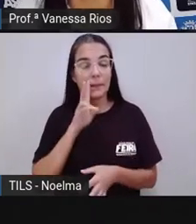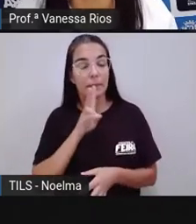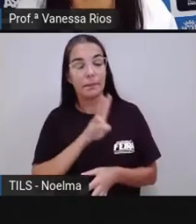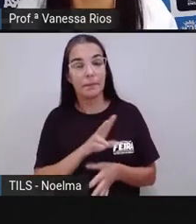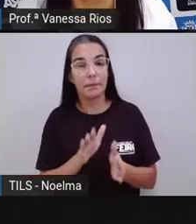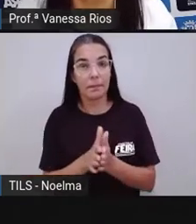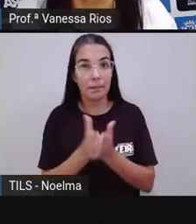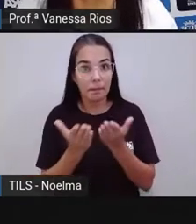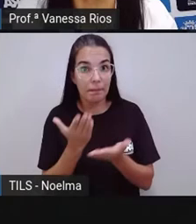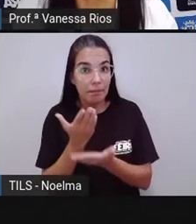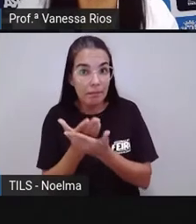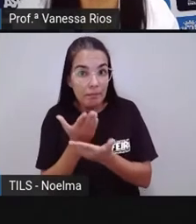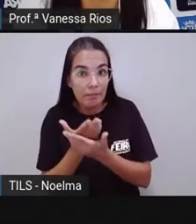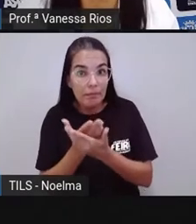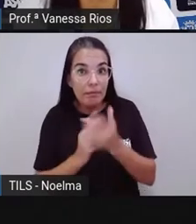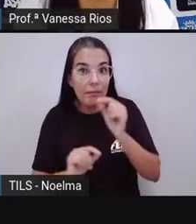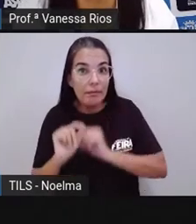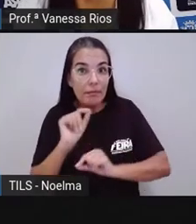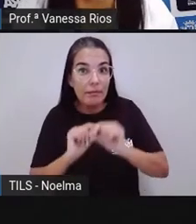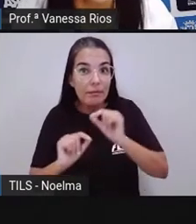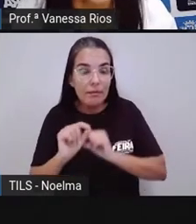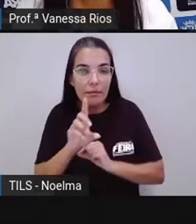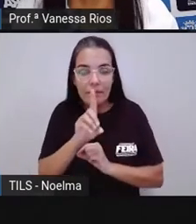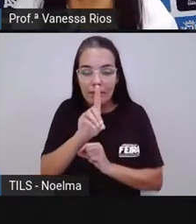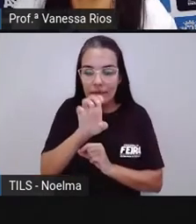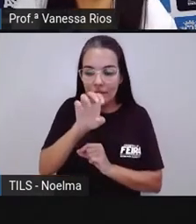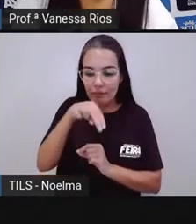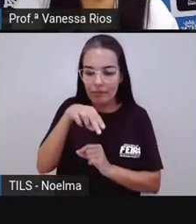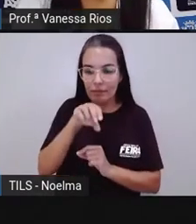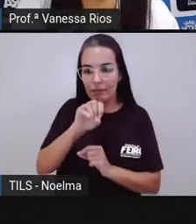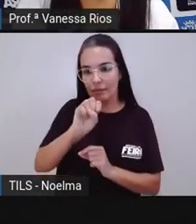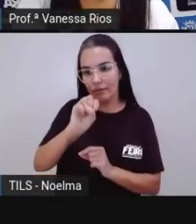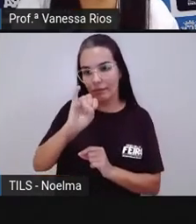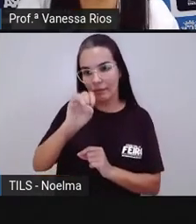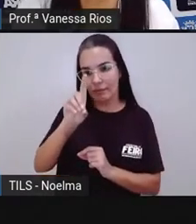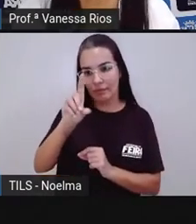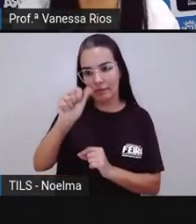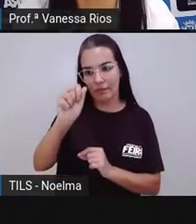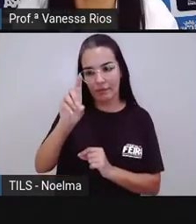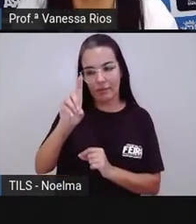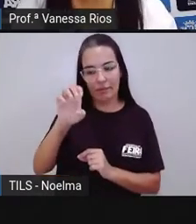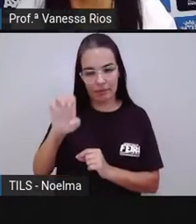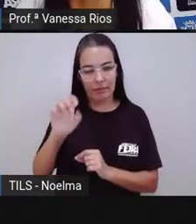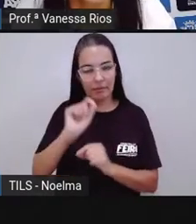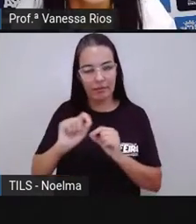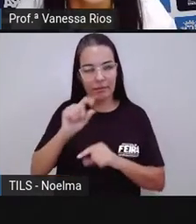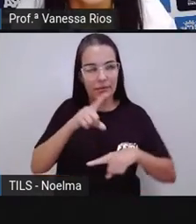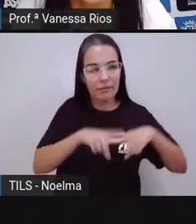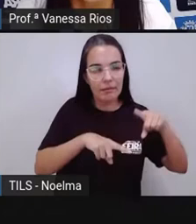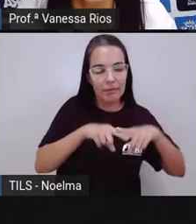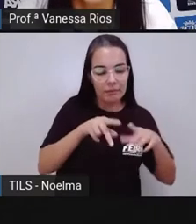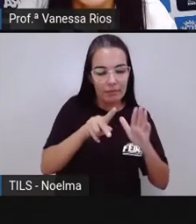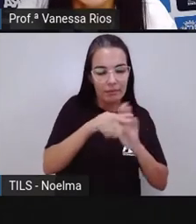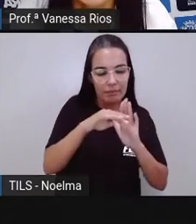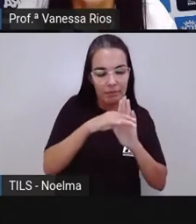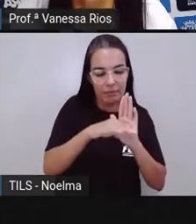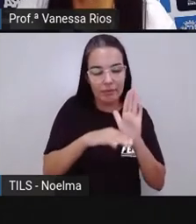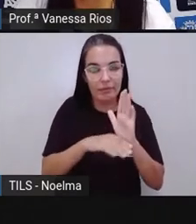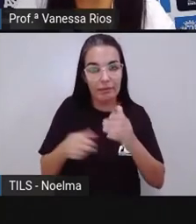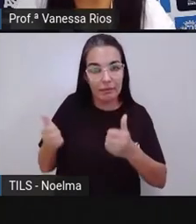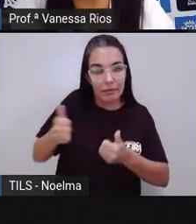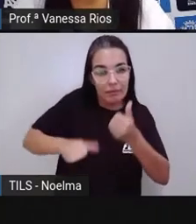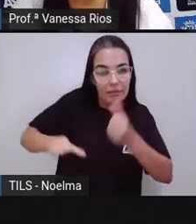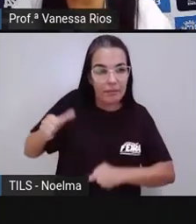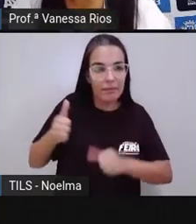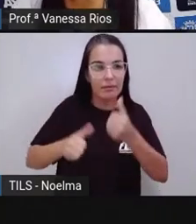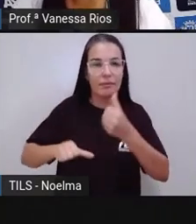aí quando estudamos sobre densidade, que esta é uma propriedade muito interessante das substâncias, né?